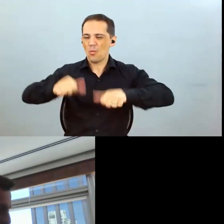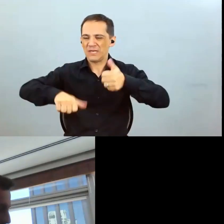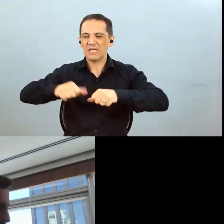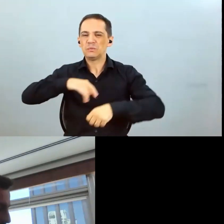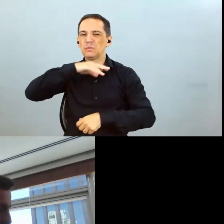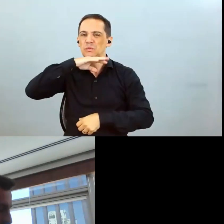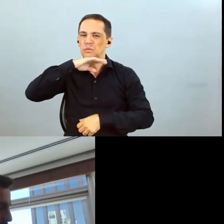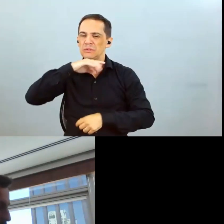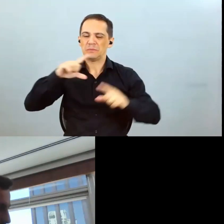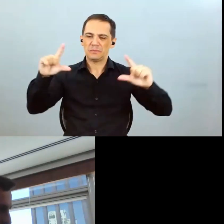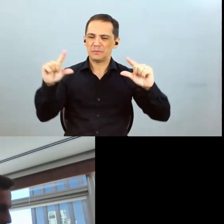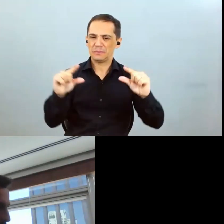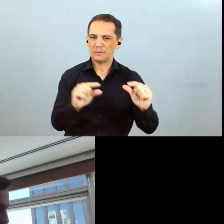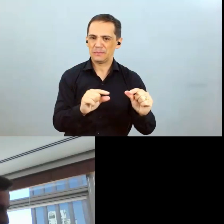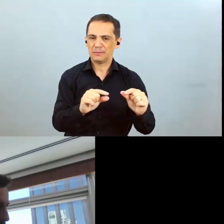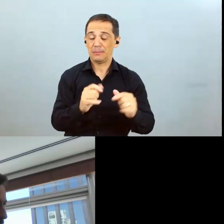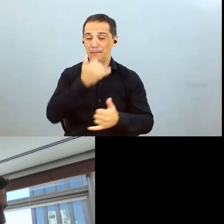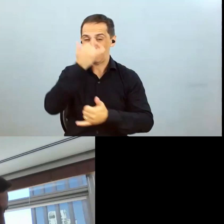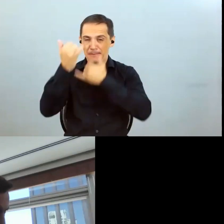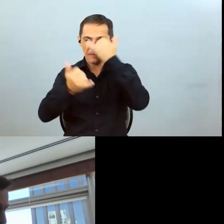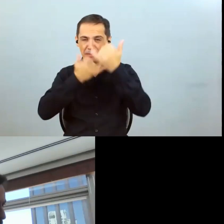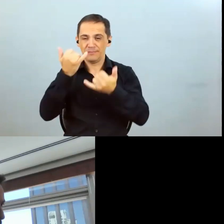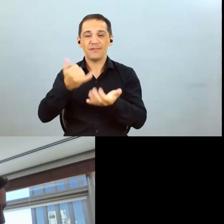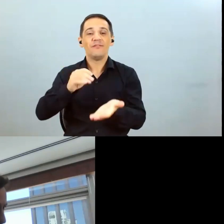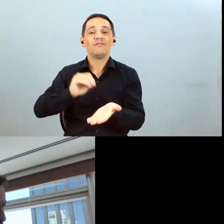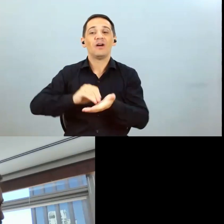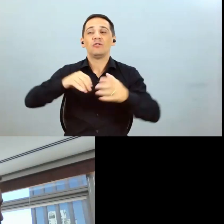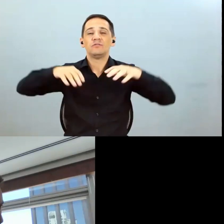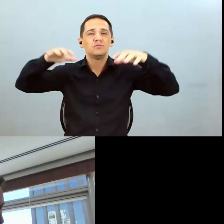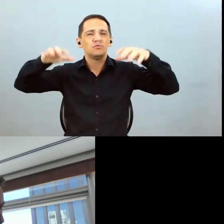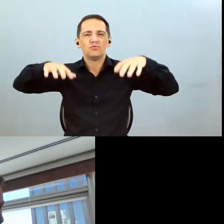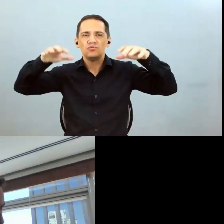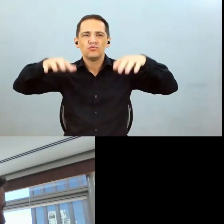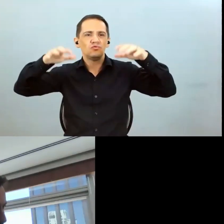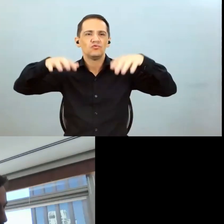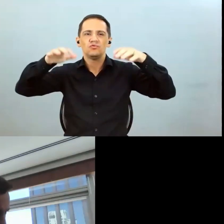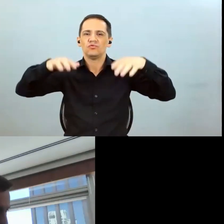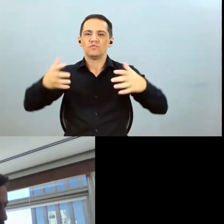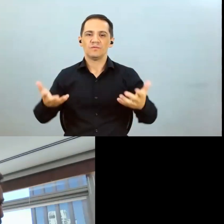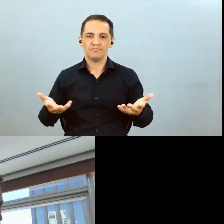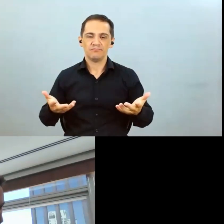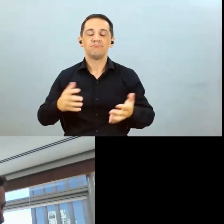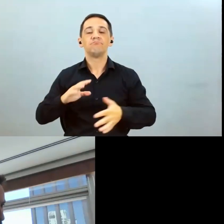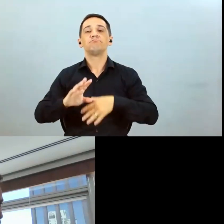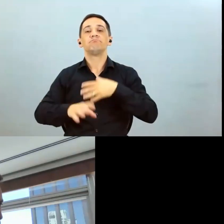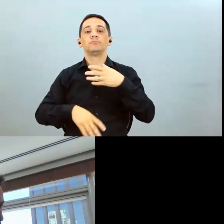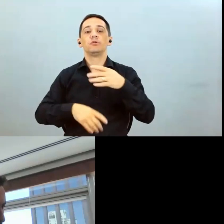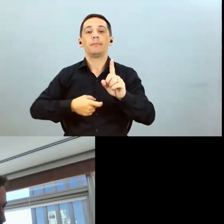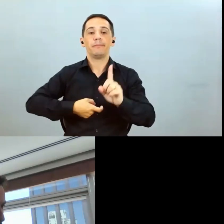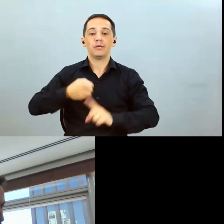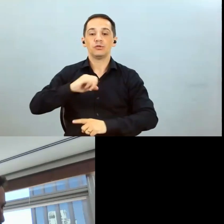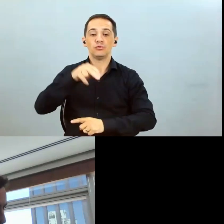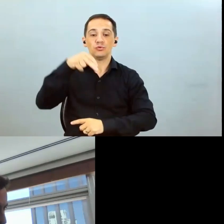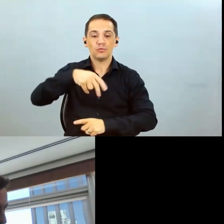termos de produtividade e qualidade, porque faltou chuva na época de formar a cultura e garantir produtividade e depois lá em junho deu chuva e estragou